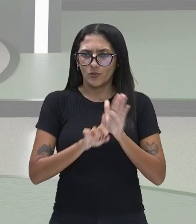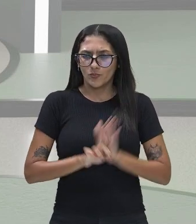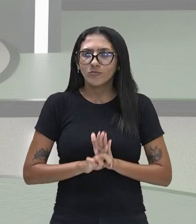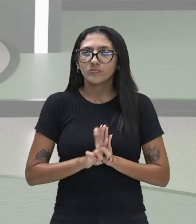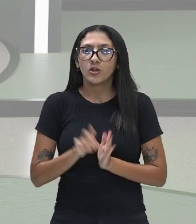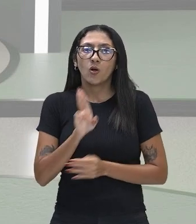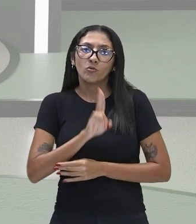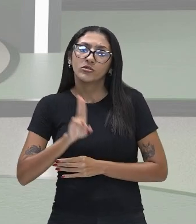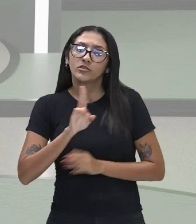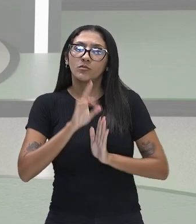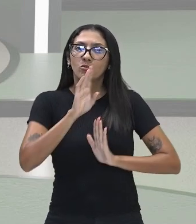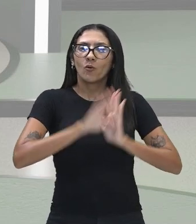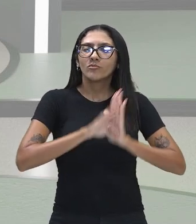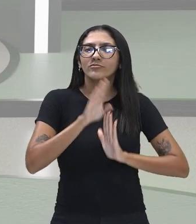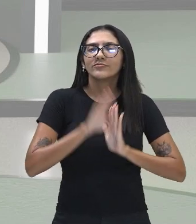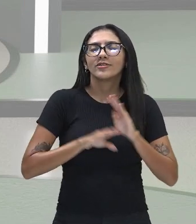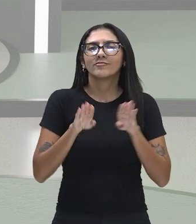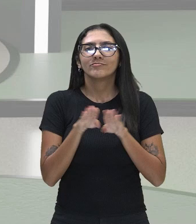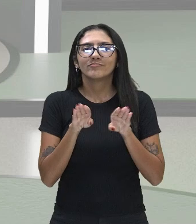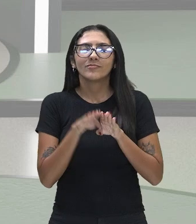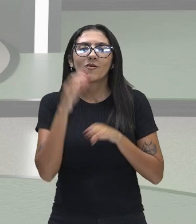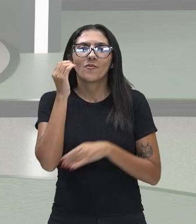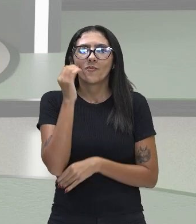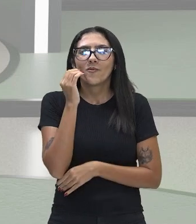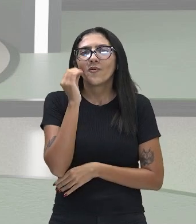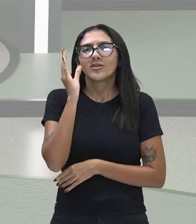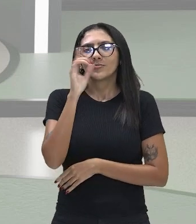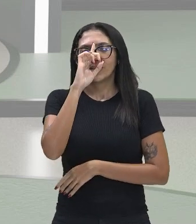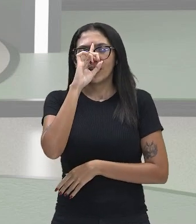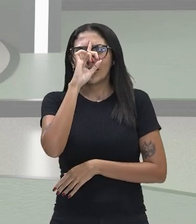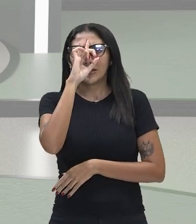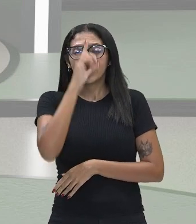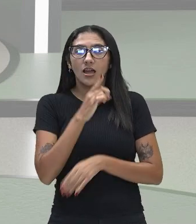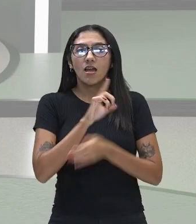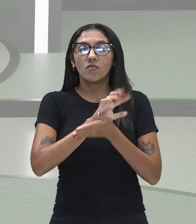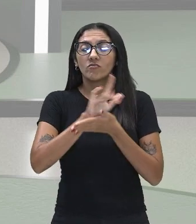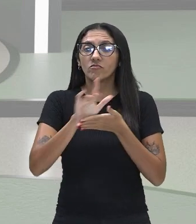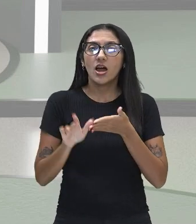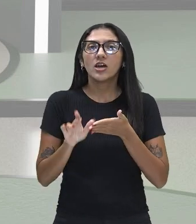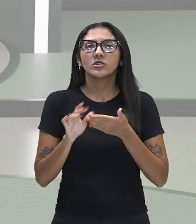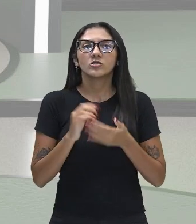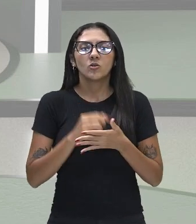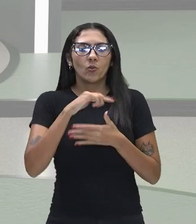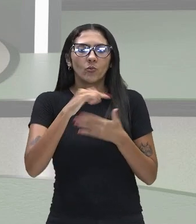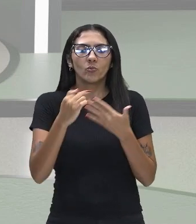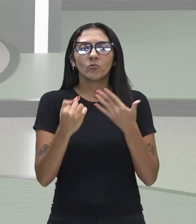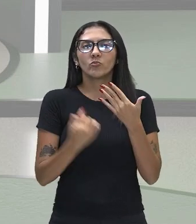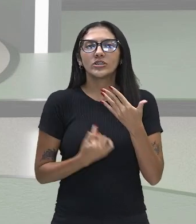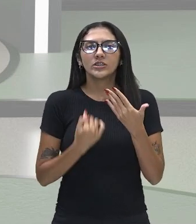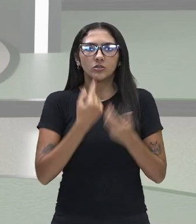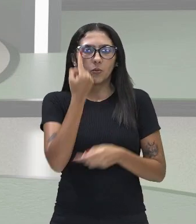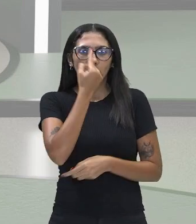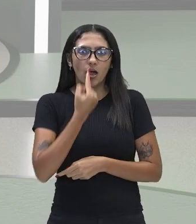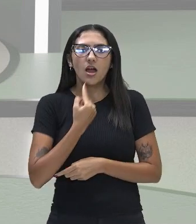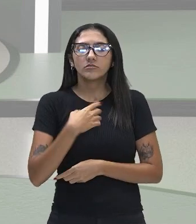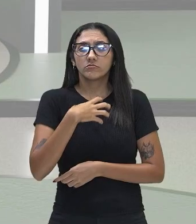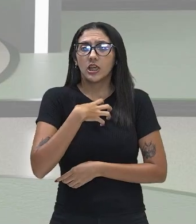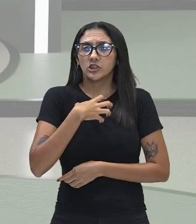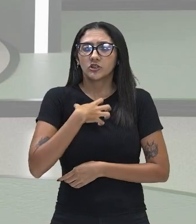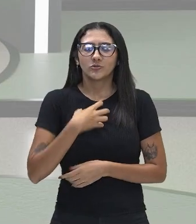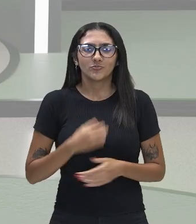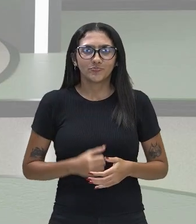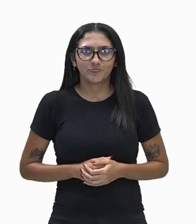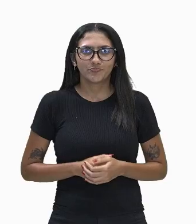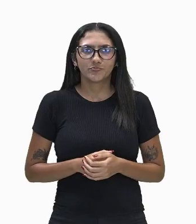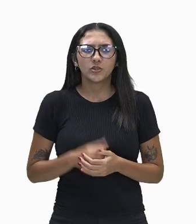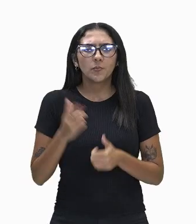meio do conhecimento, Por meio da apresentação dos cinco sentidos do corpo humano. Vamos ao primeiro